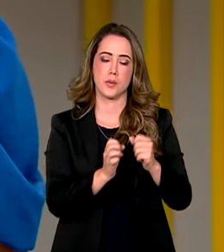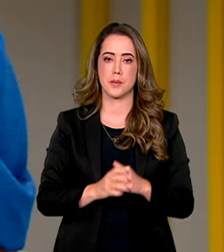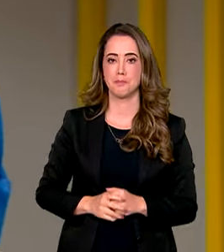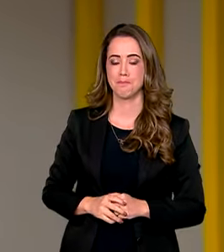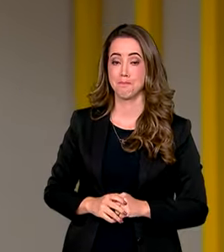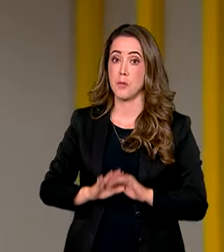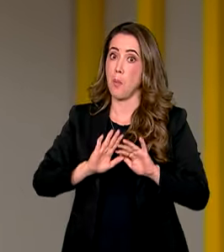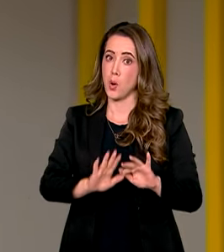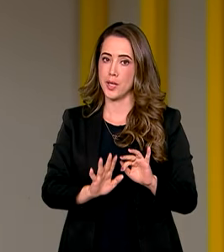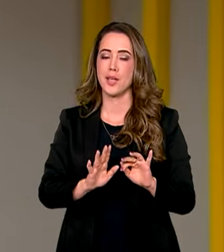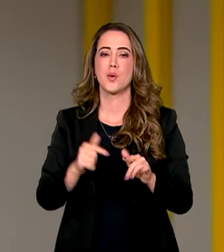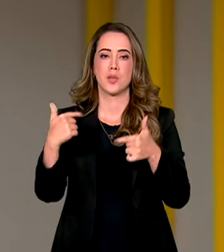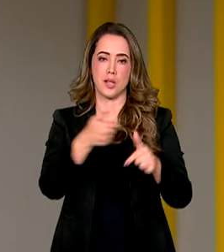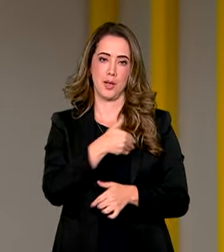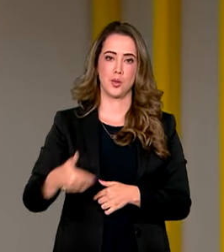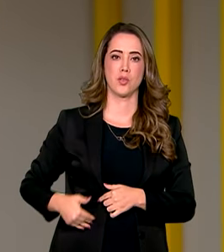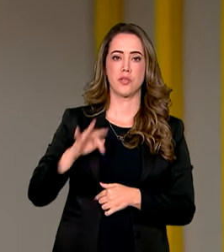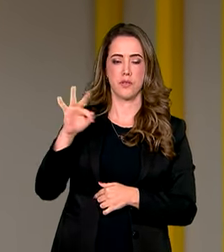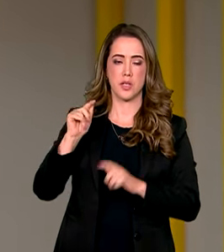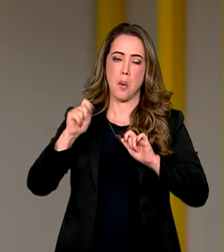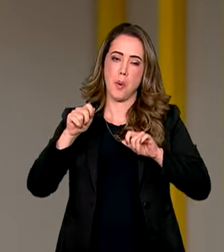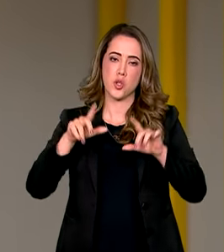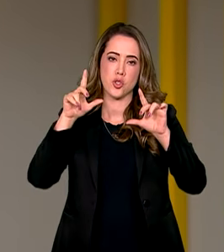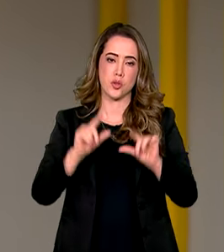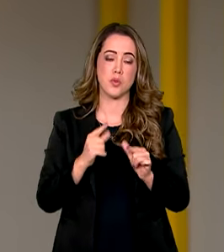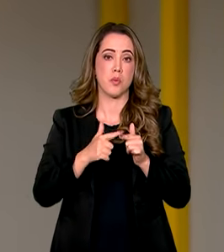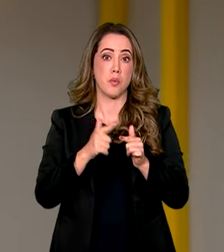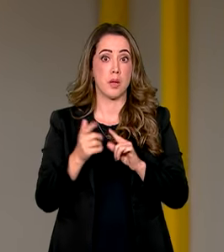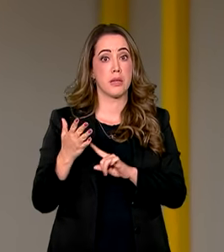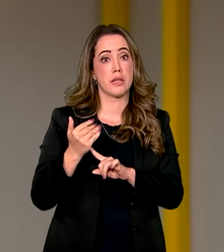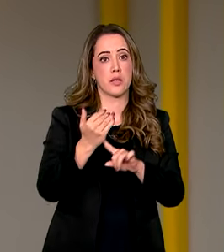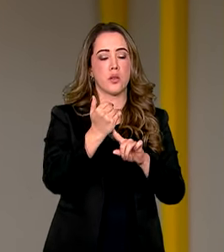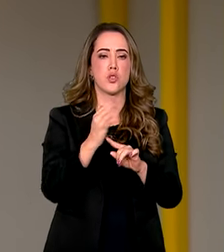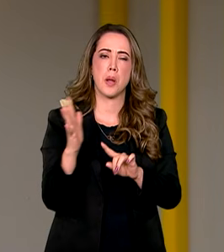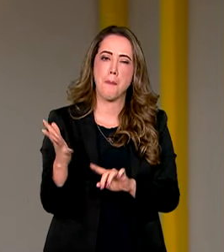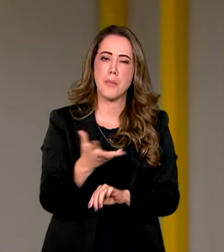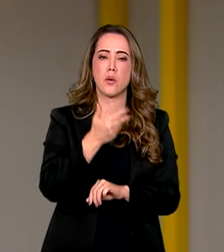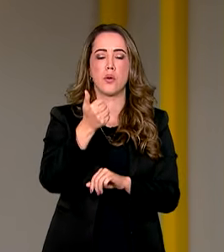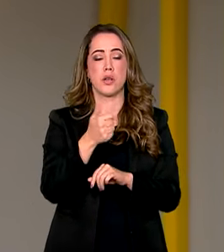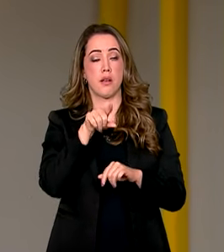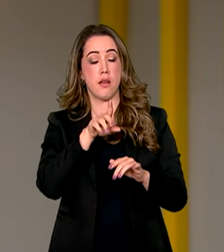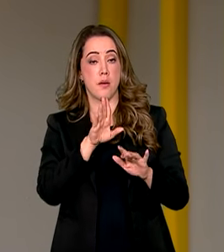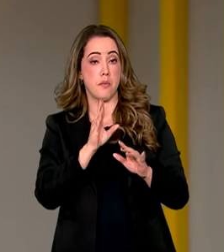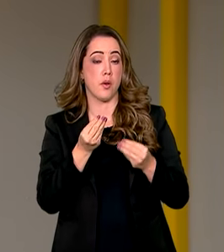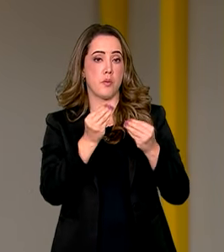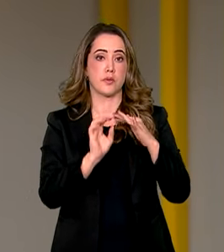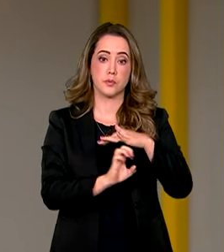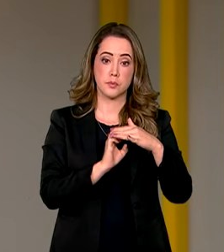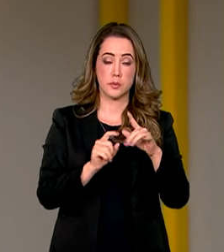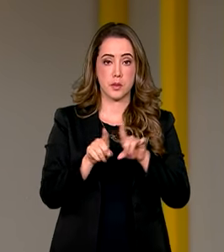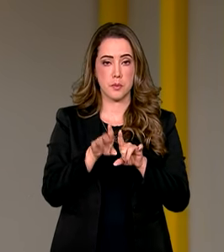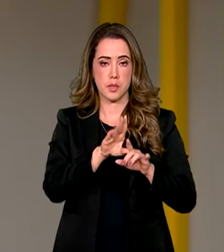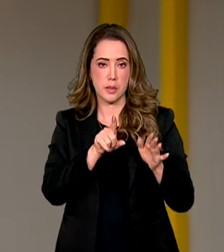governo pode ajudar a diminuir a defasagem tecnológica e qualificar as empresas que fazem pesquisa e desenvolvimento de